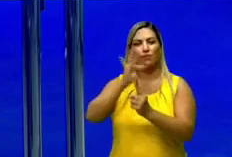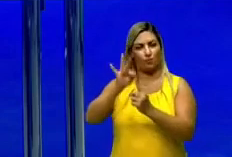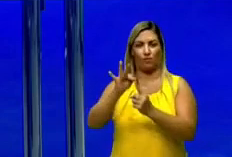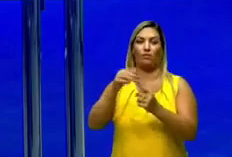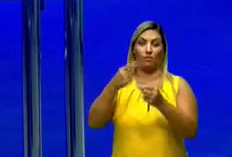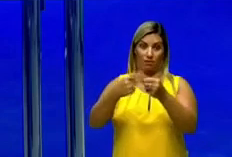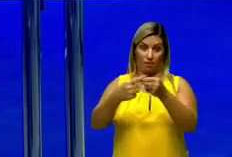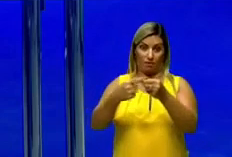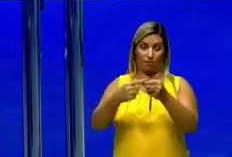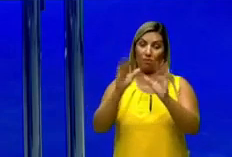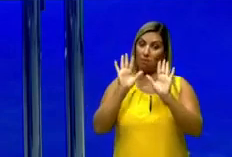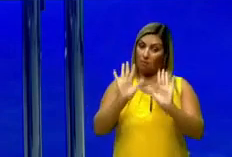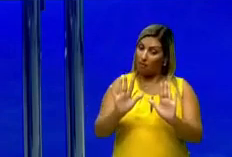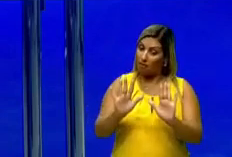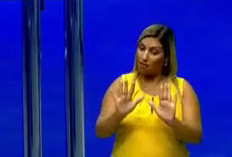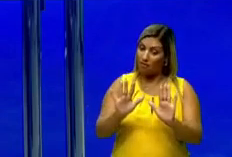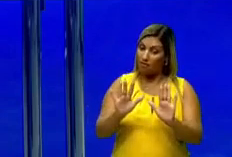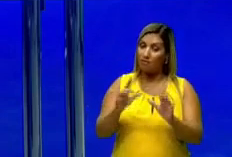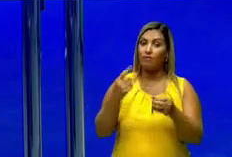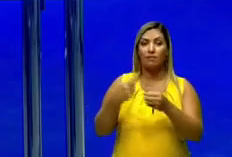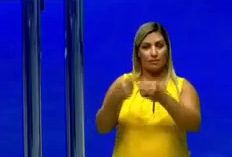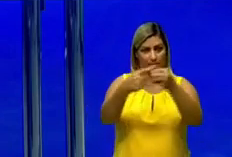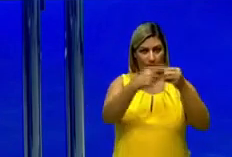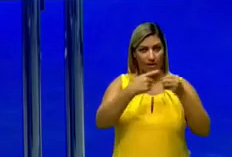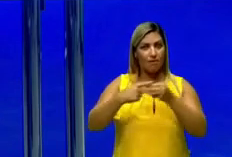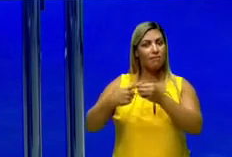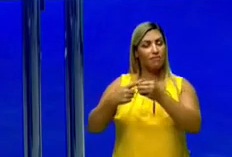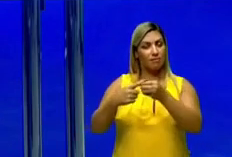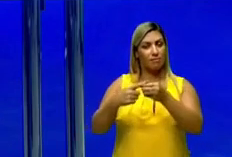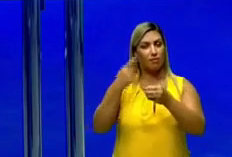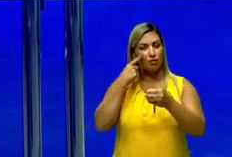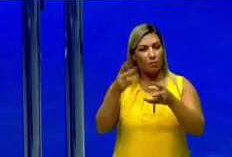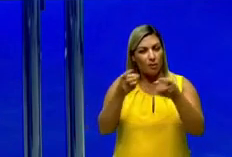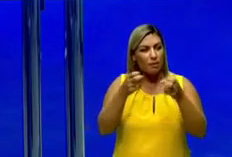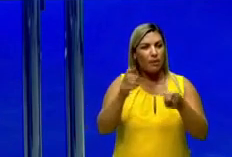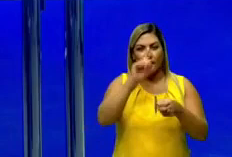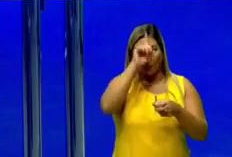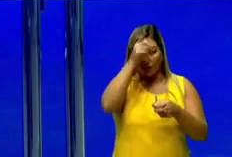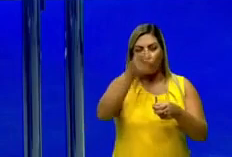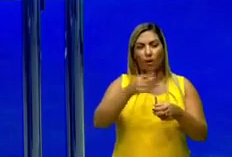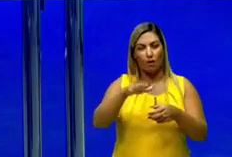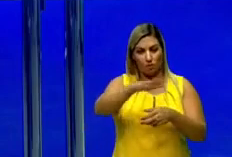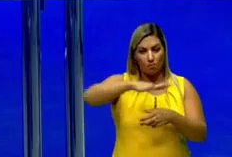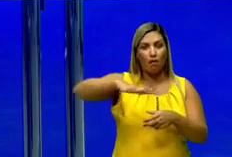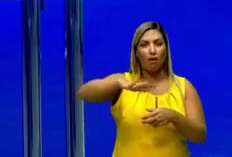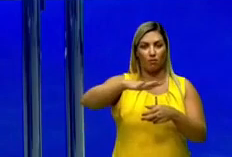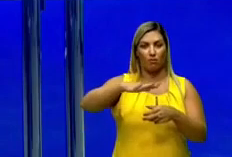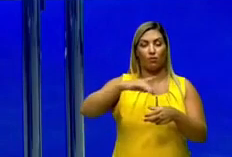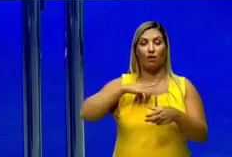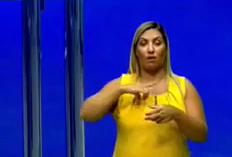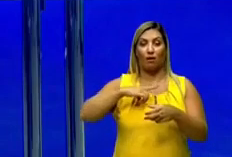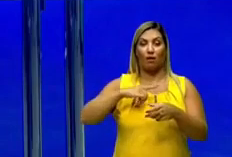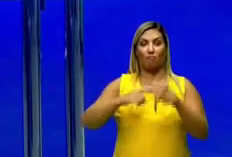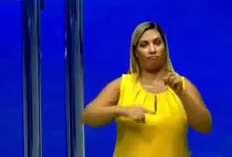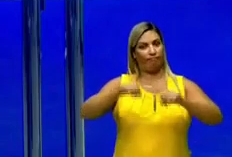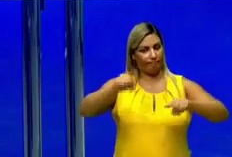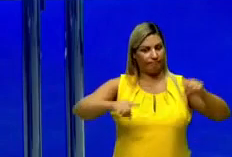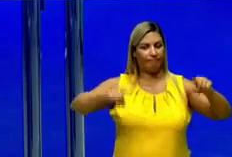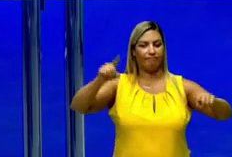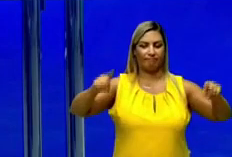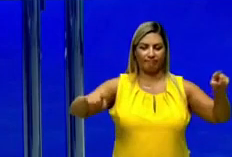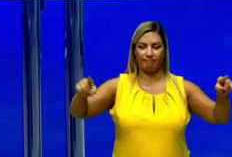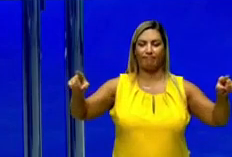para essa cidade. Porém, as cidades, a gente vai ver o espaço natural, olha o quanto ele é alterado.